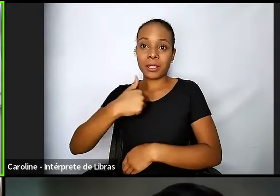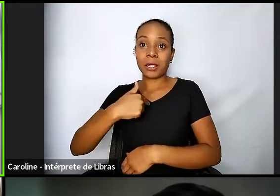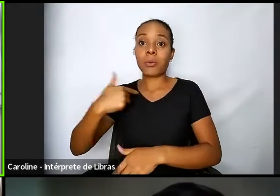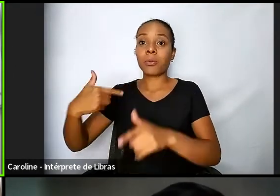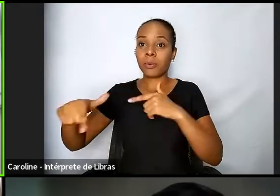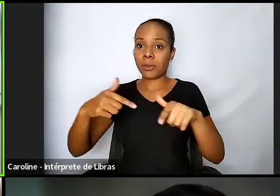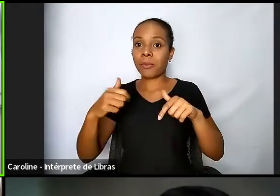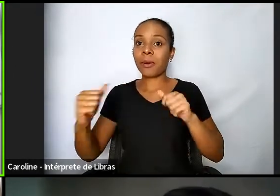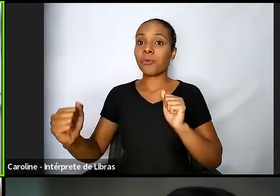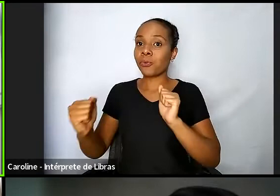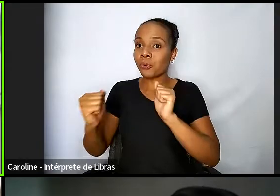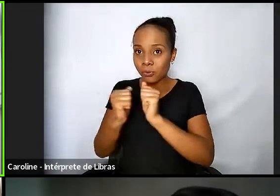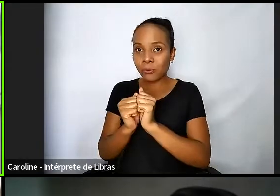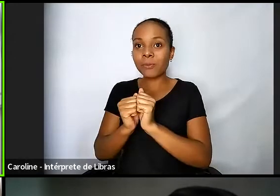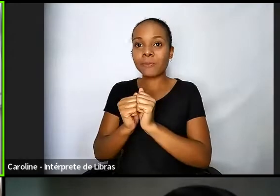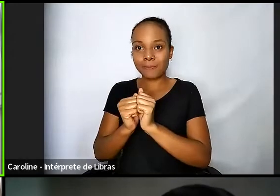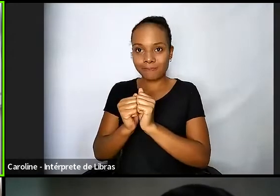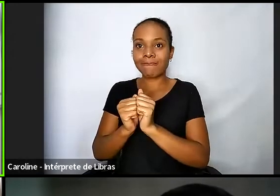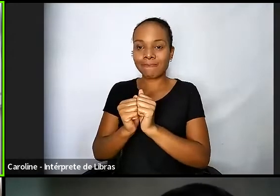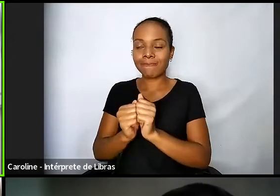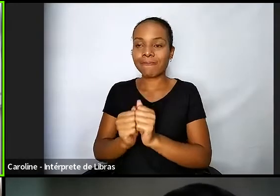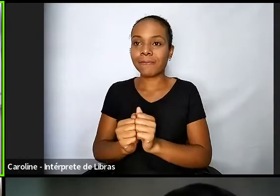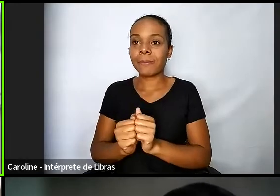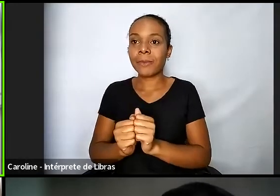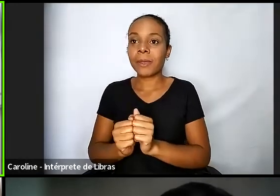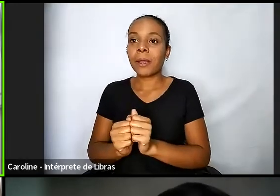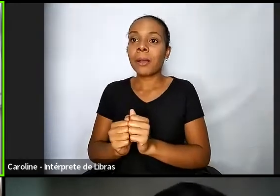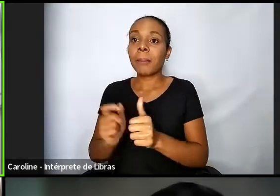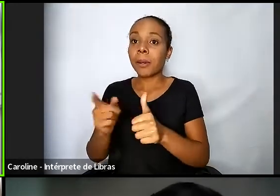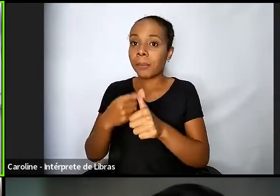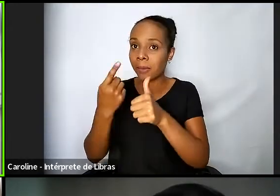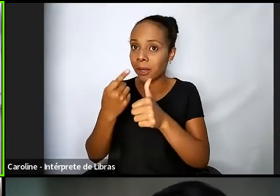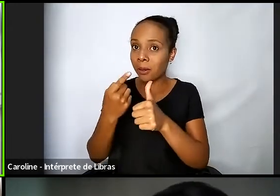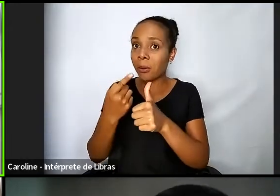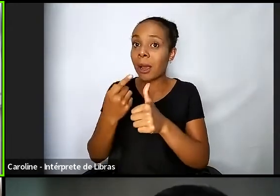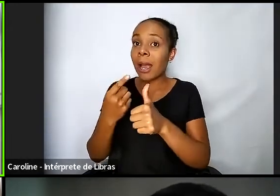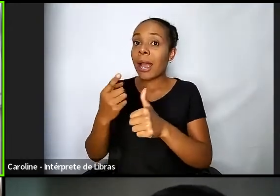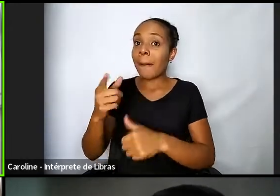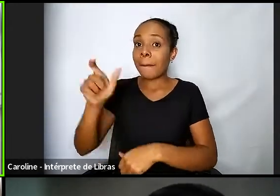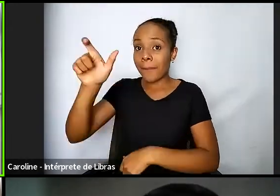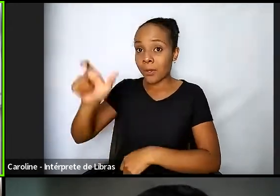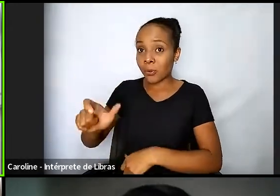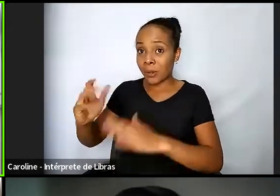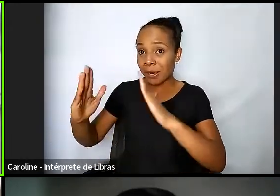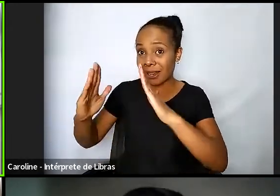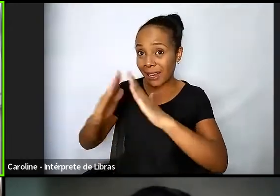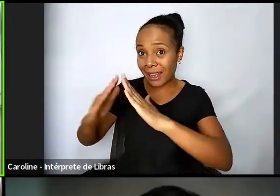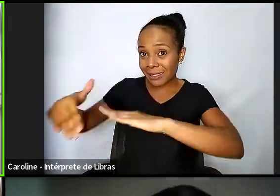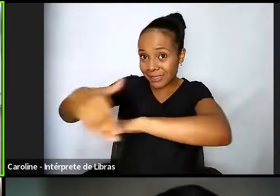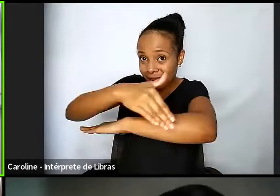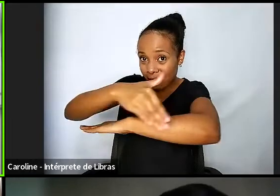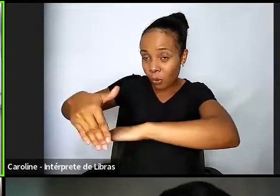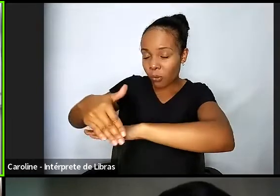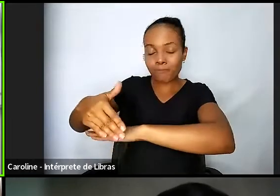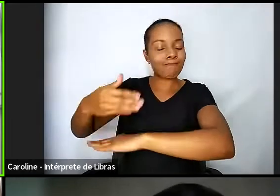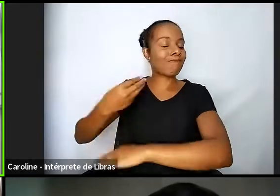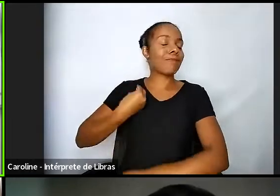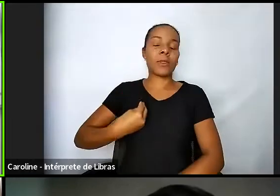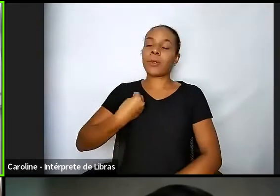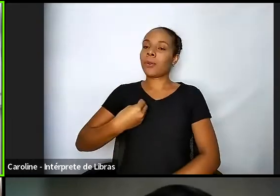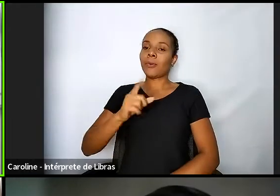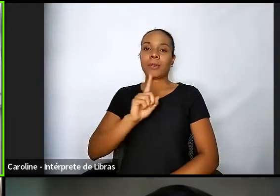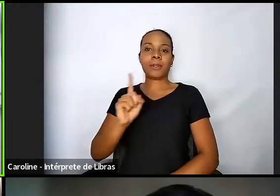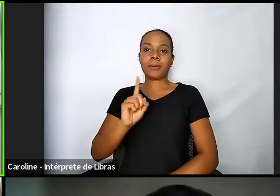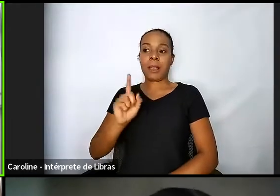a primeira coisa é que não existe morador de rua né André e Luciana as pessoas não moram na rua existe uma pessoa